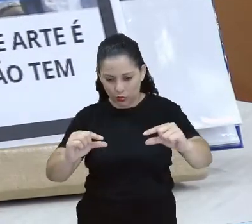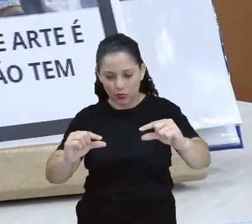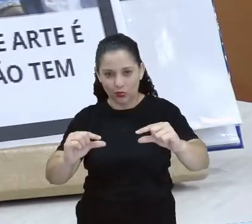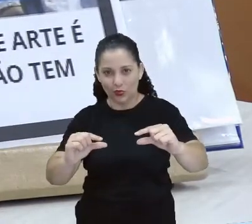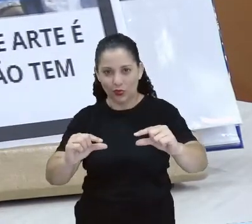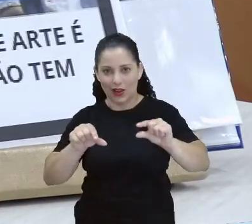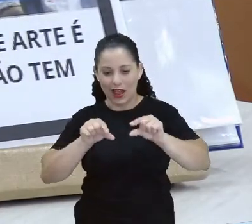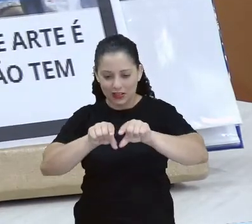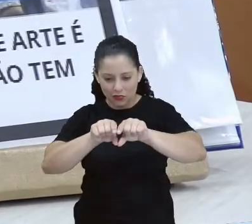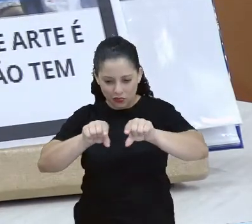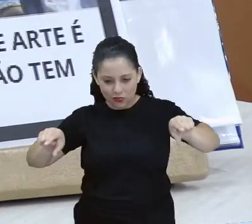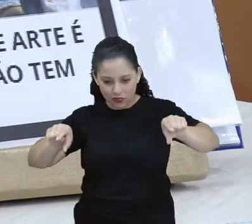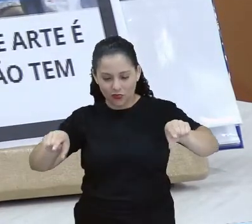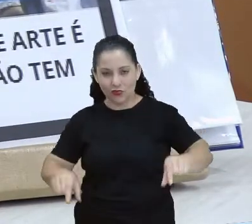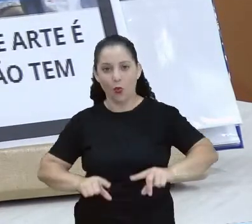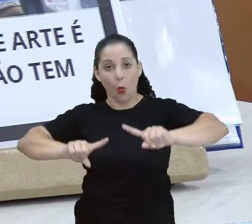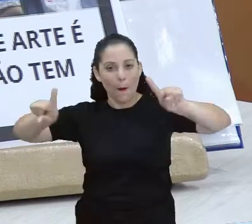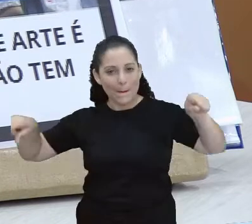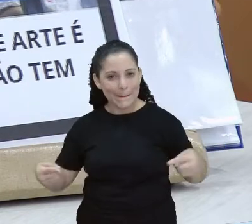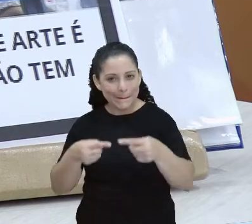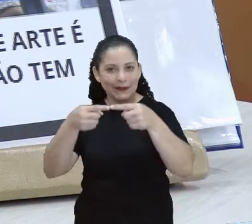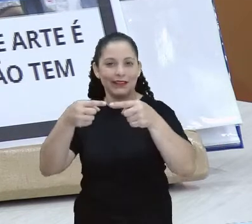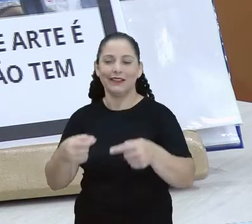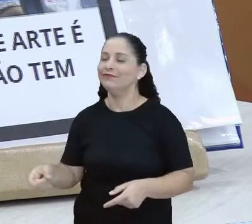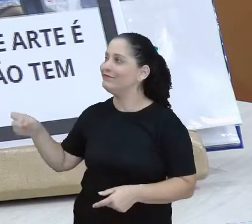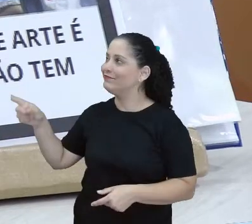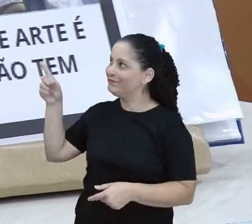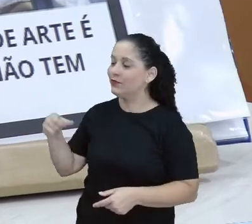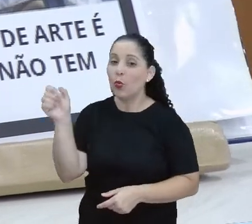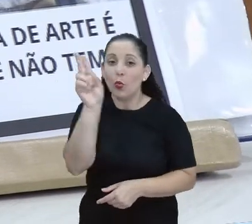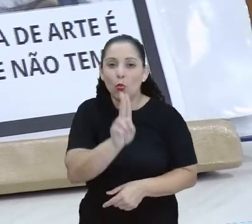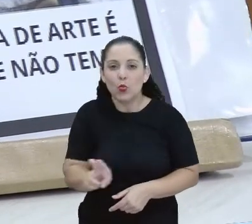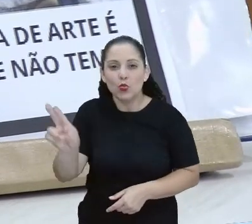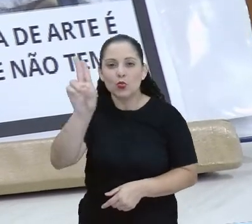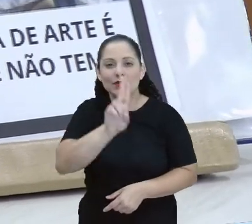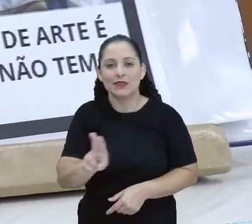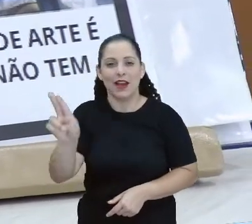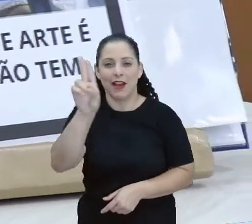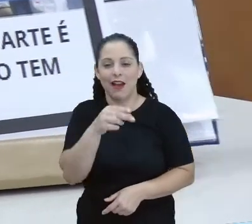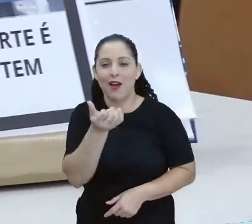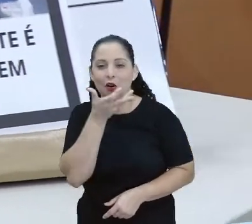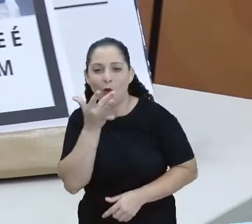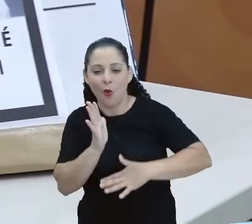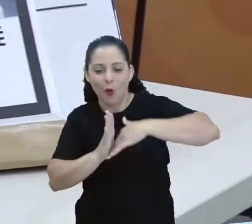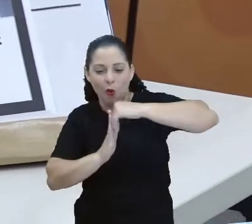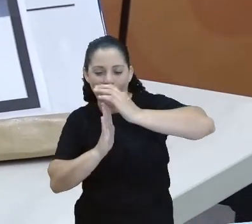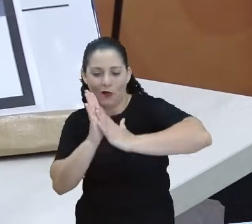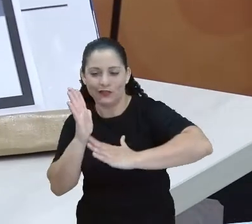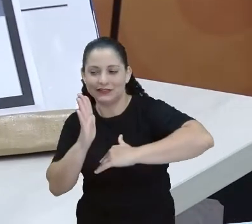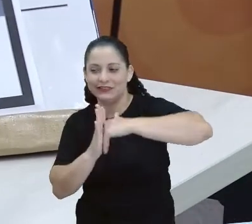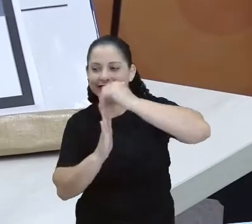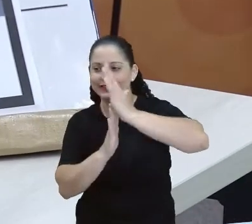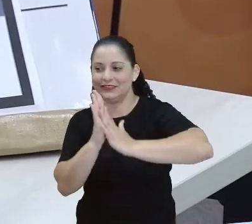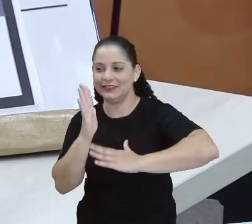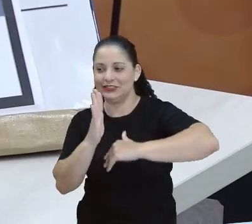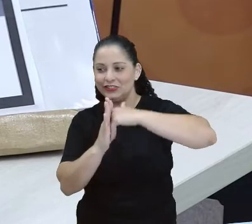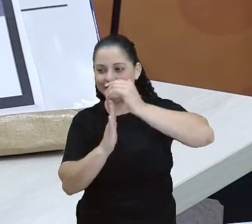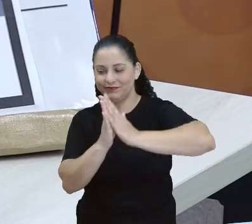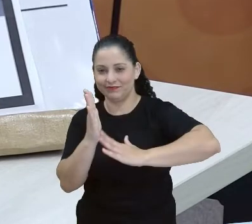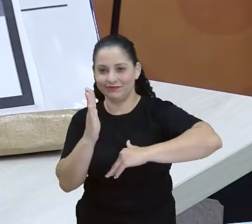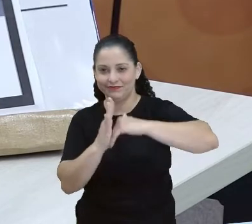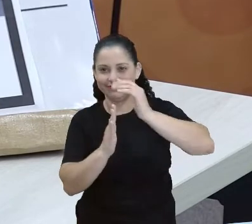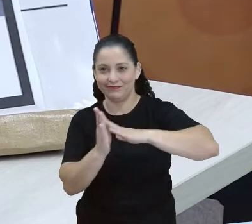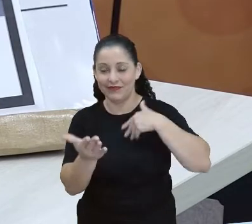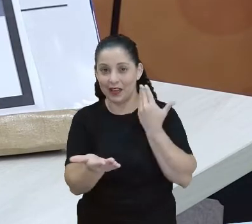colocado é esse, olha. Usar tintas na